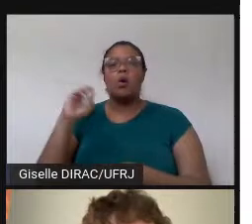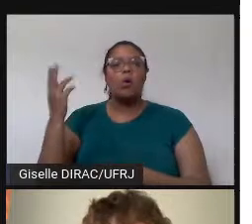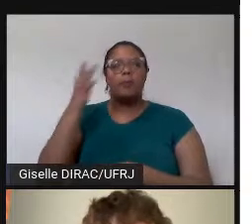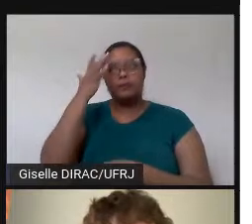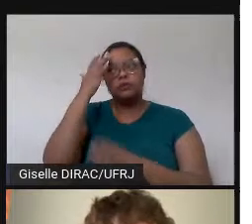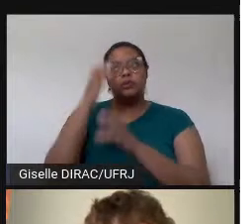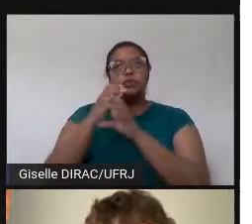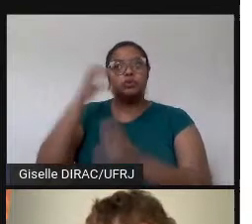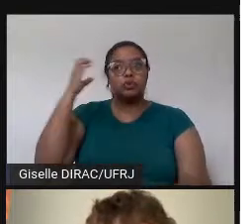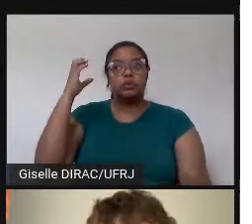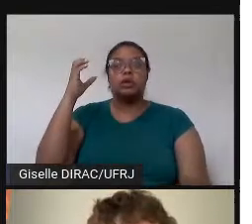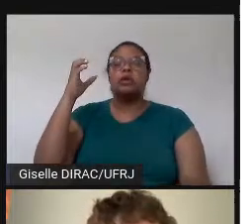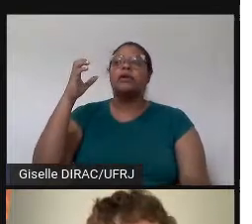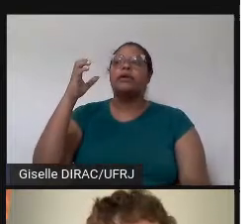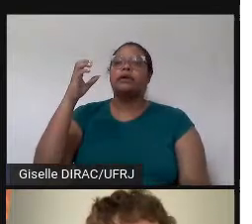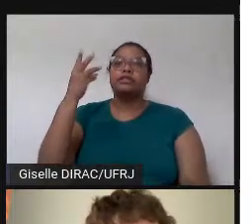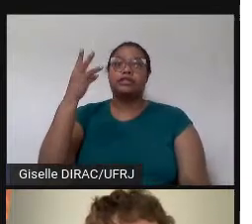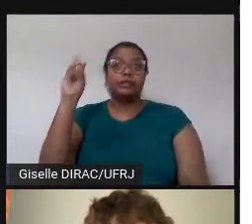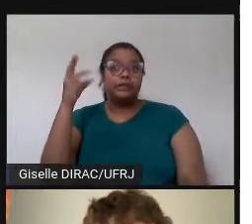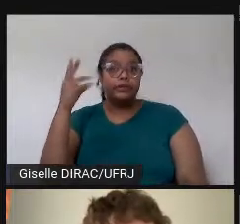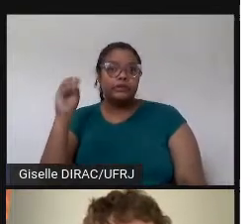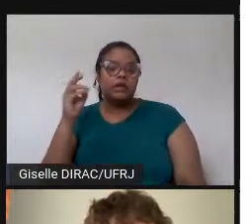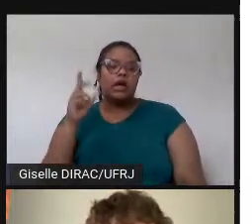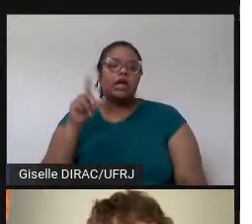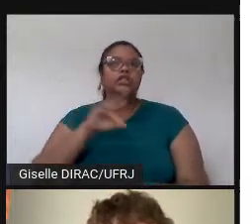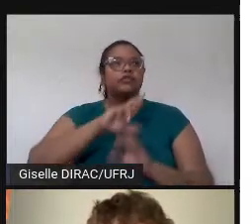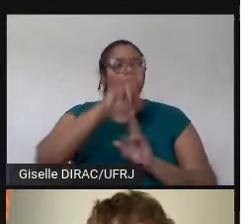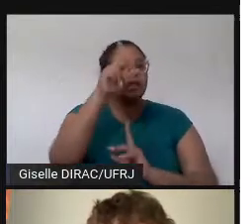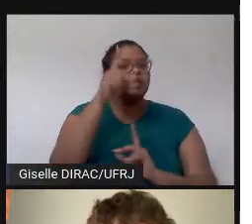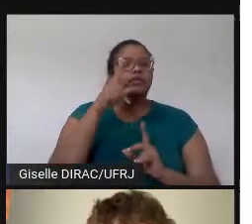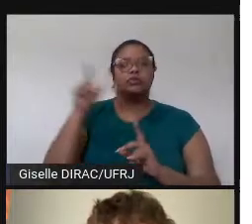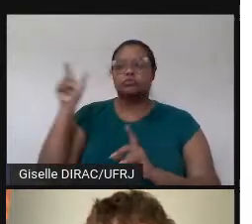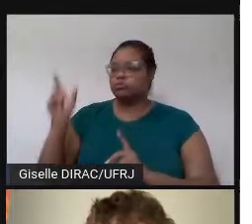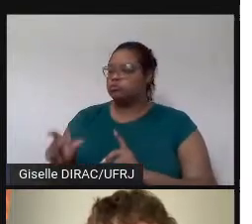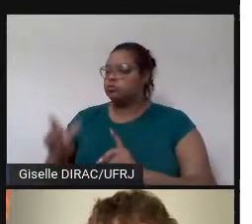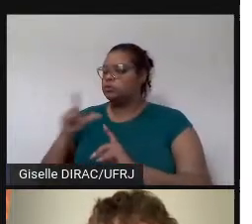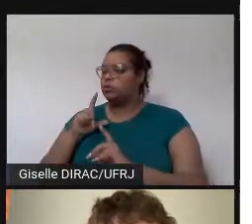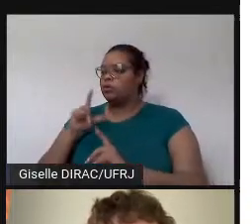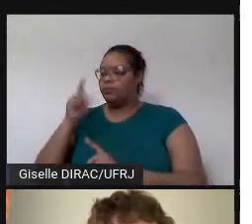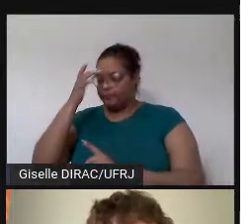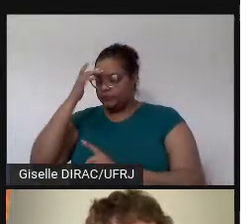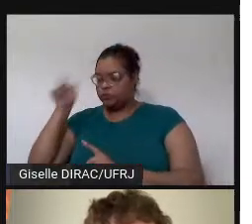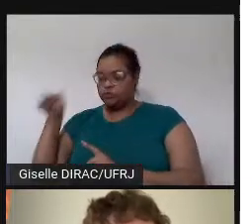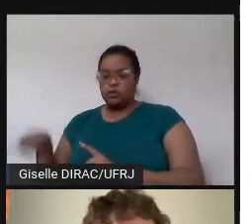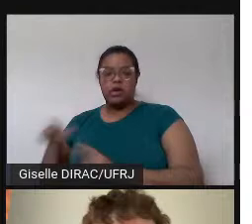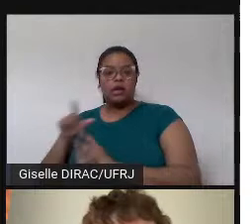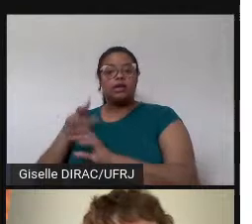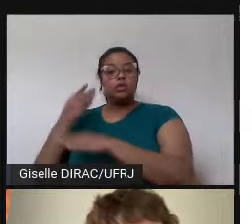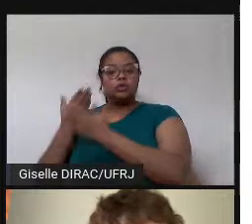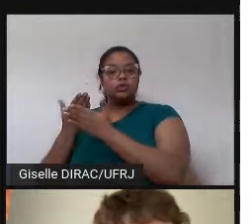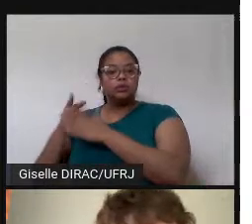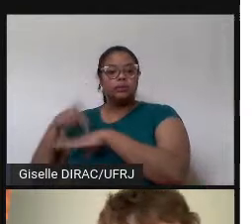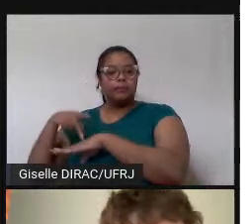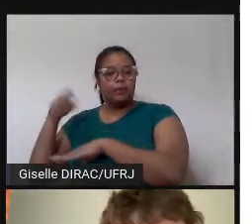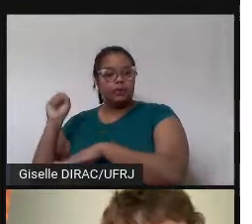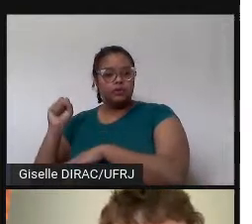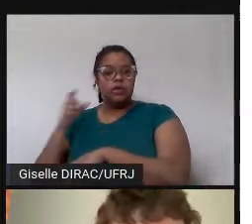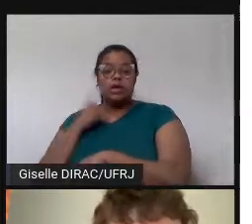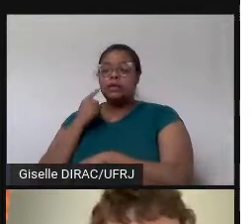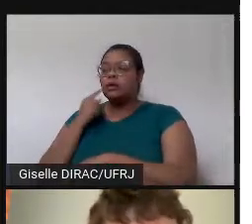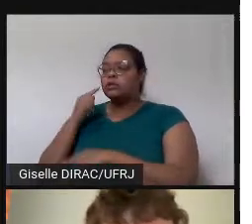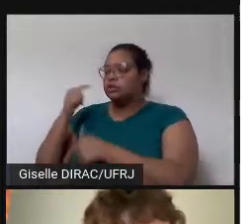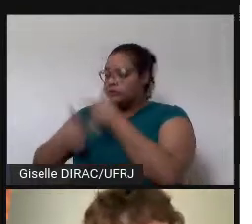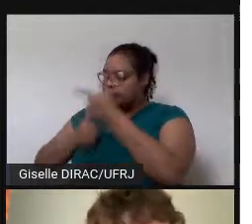pesquisador ou estudante de pós. Então, se o nosso foco é trabalhar, é academia, então nós focamos em trabalhar o inglês acadêmico.